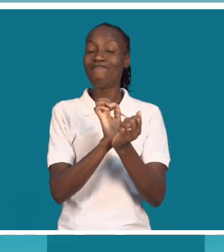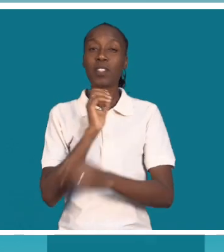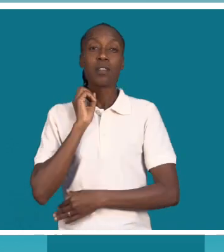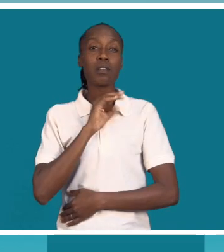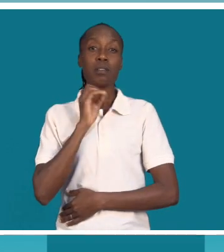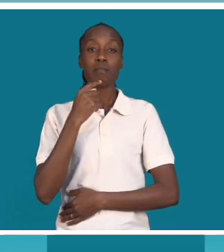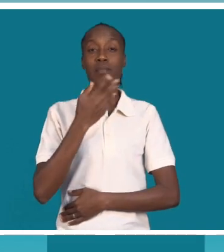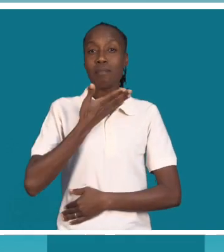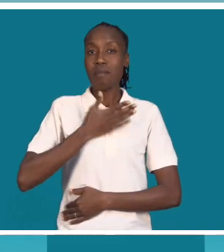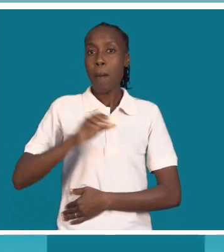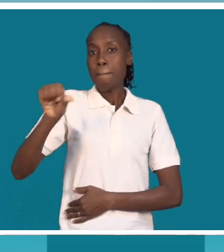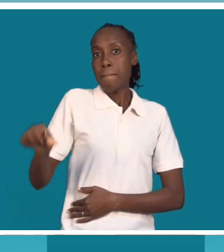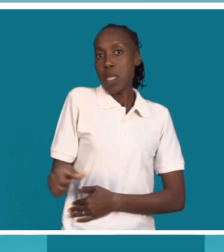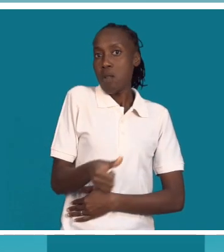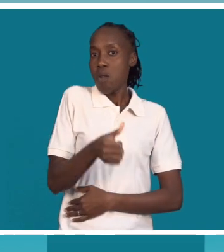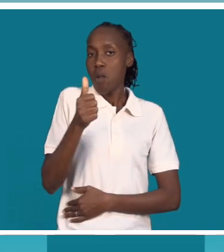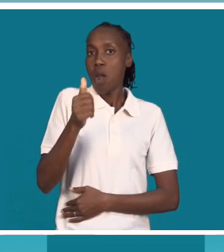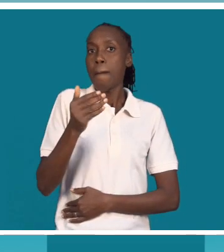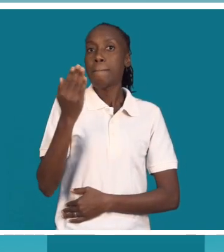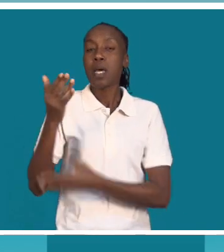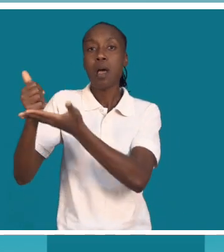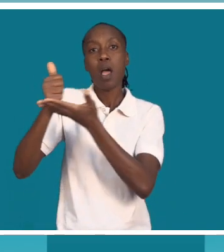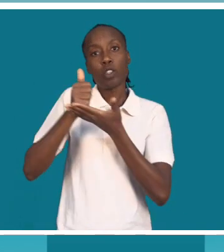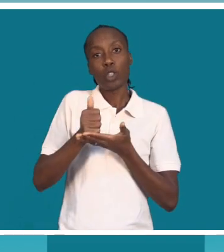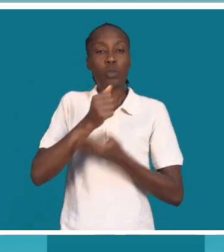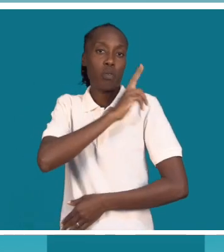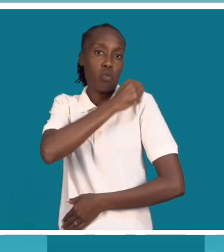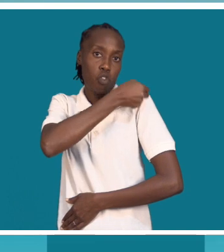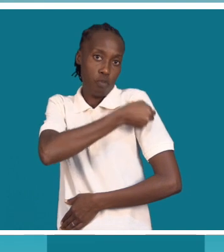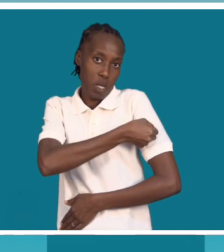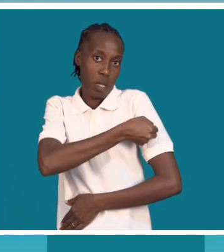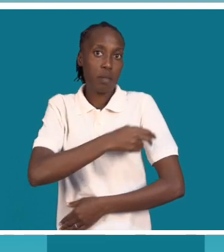melhores condições de atendimento hospitalar.